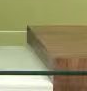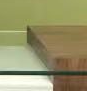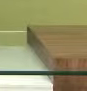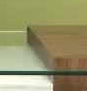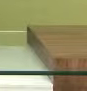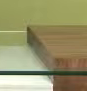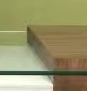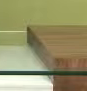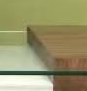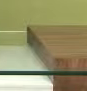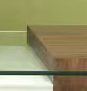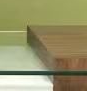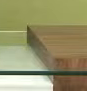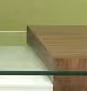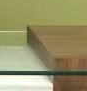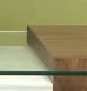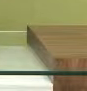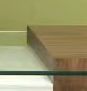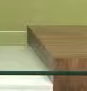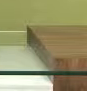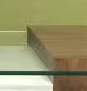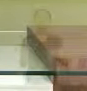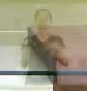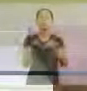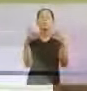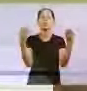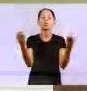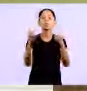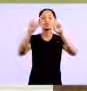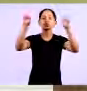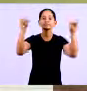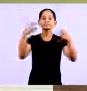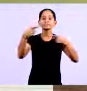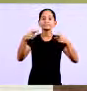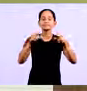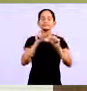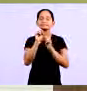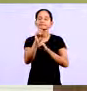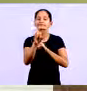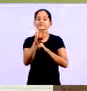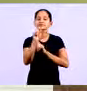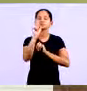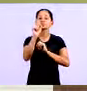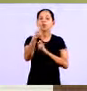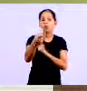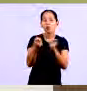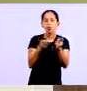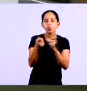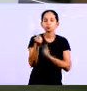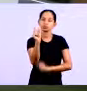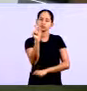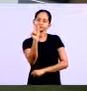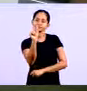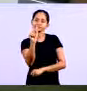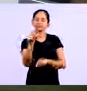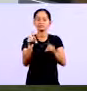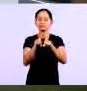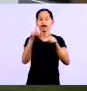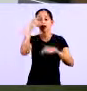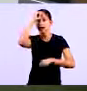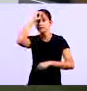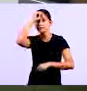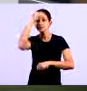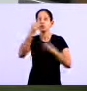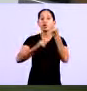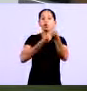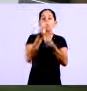unos, boa noite tutores. Professor Ronilson, hoje nós vamos trabalhar no tema de controles financeiros, é isso? Isso, isso mesmo. Hoje nós vamos aprender como é que